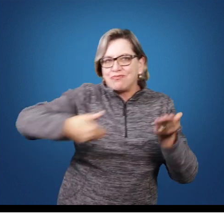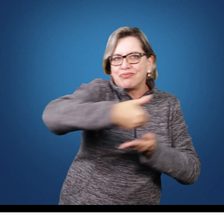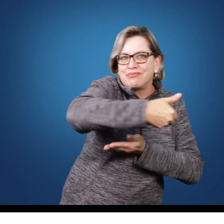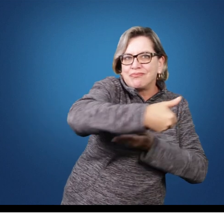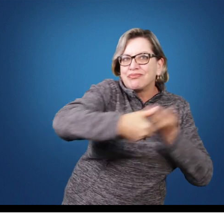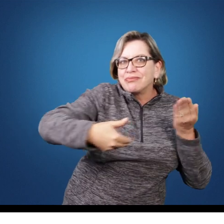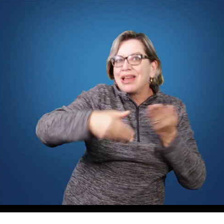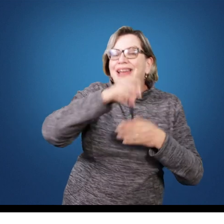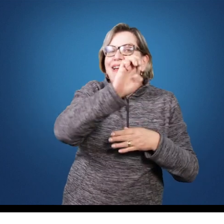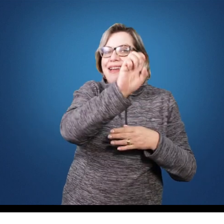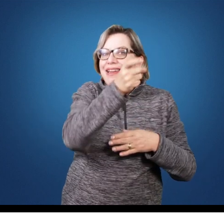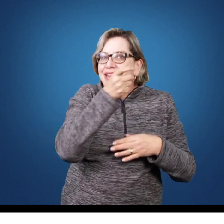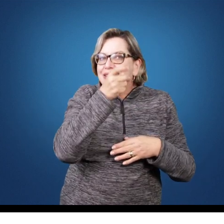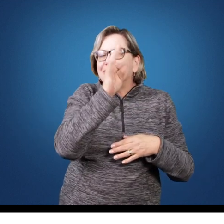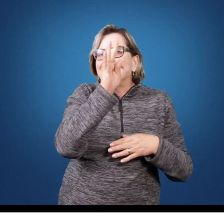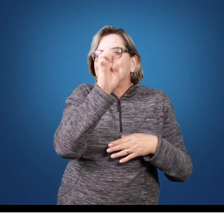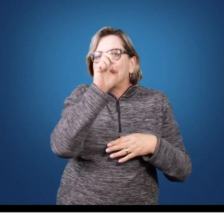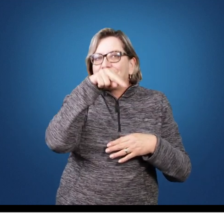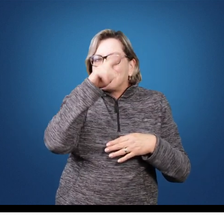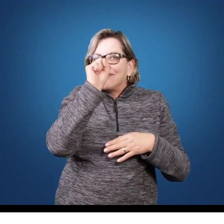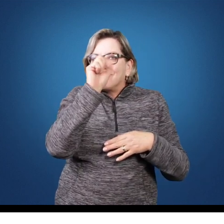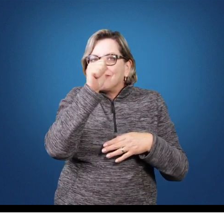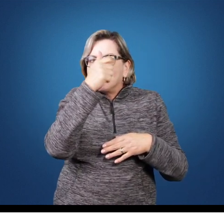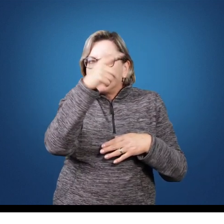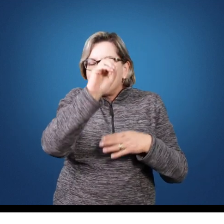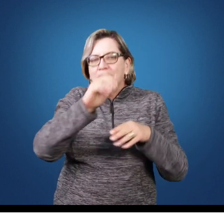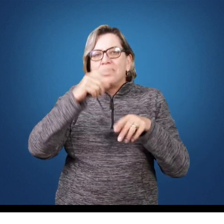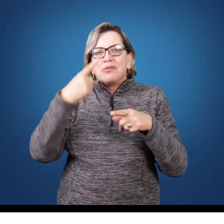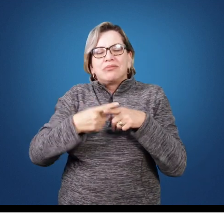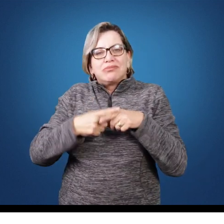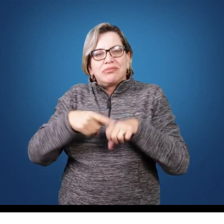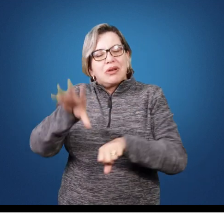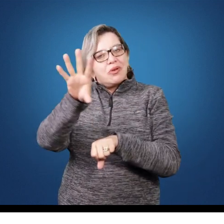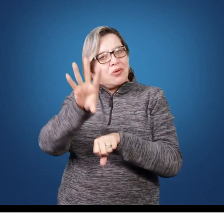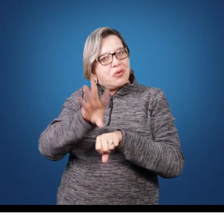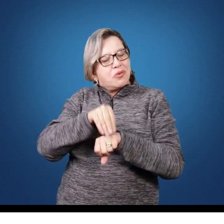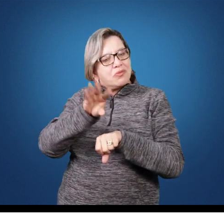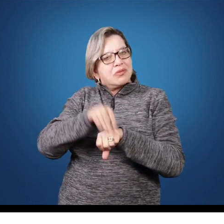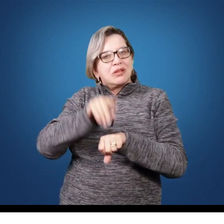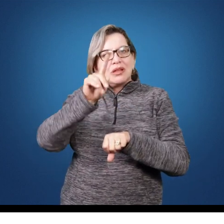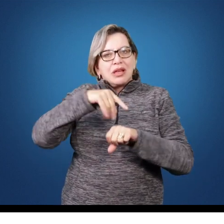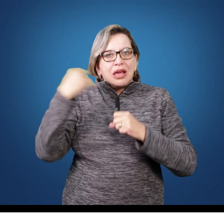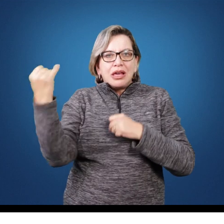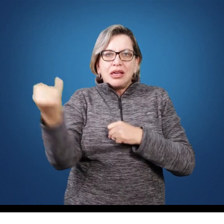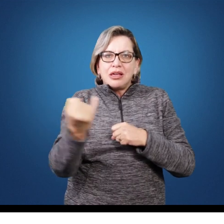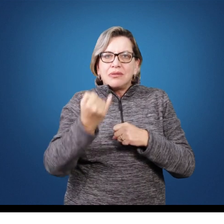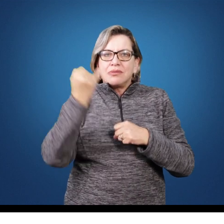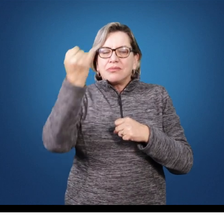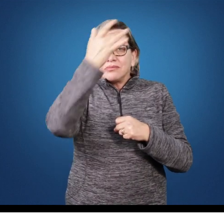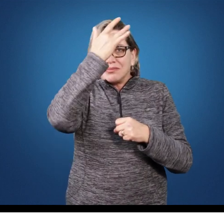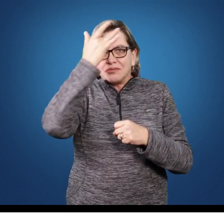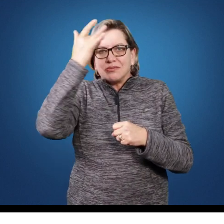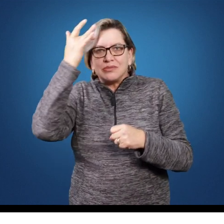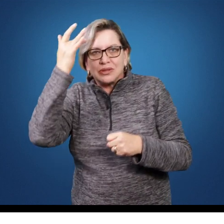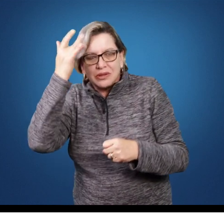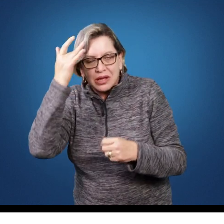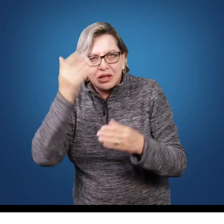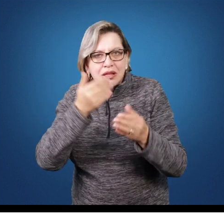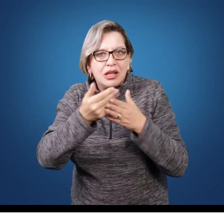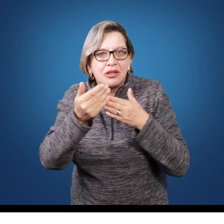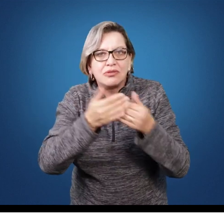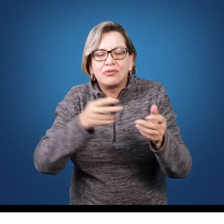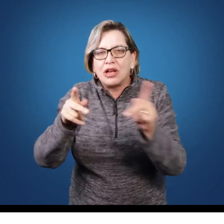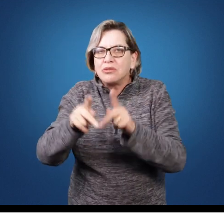conhecimento é algo essencial no homem e ocorre em todos os povos, independente da raça,